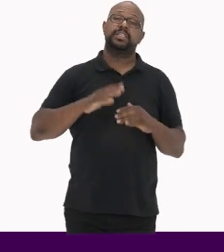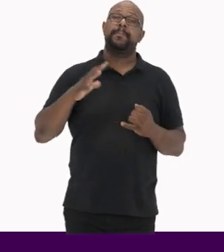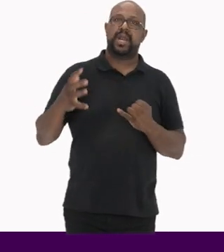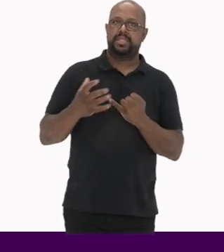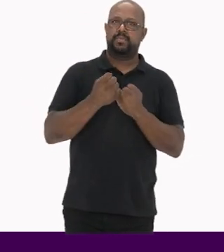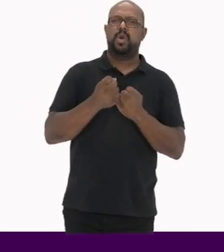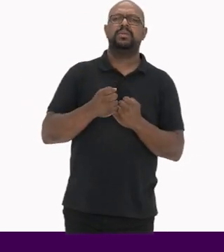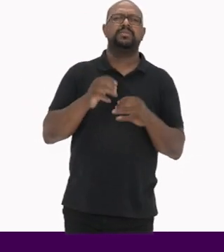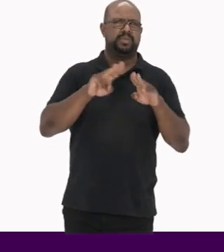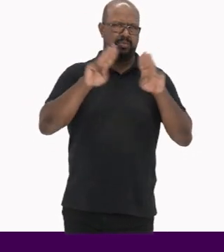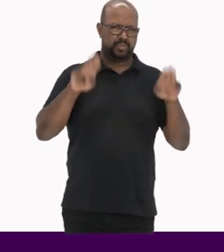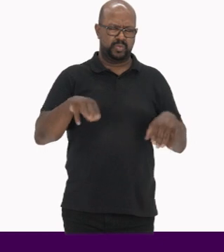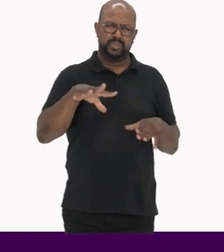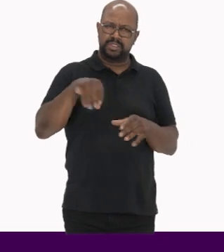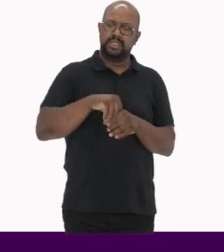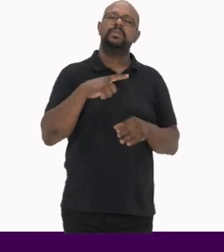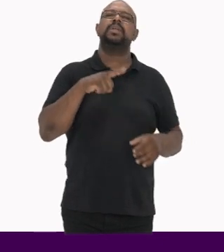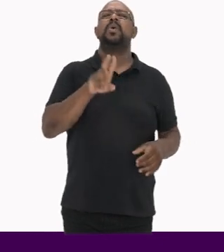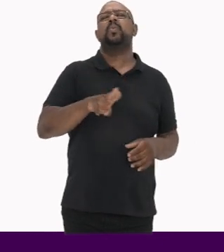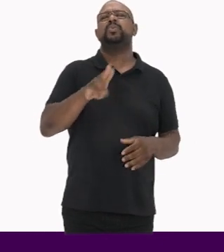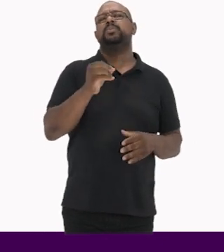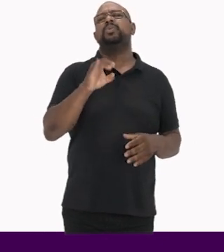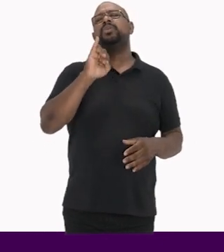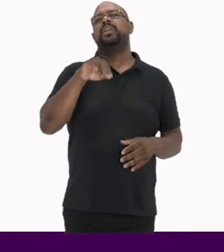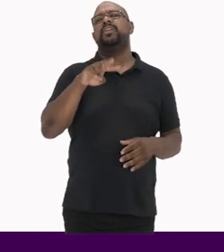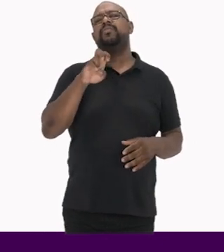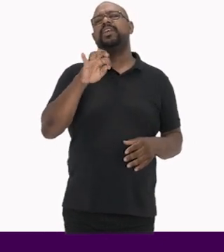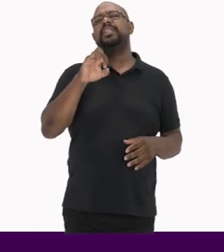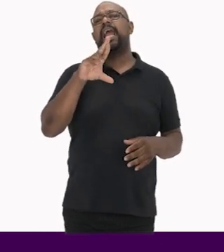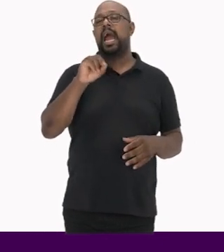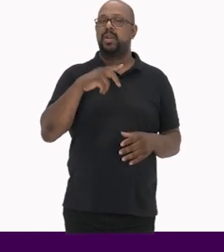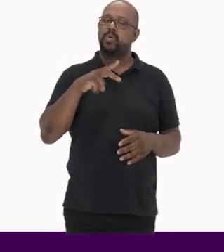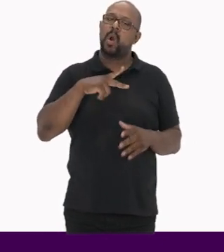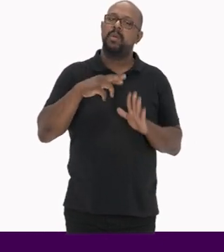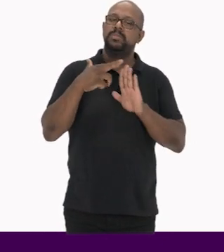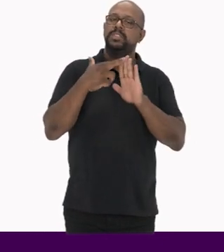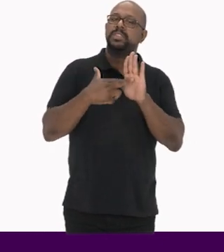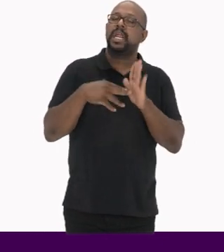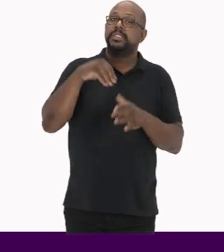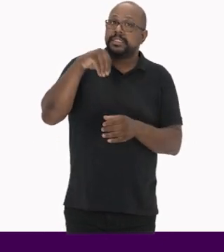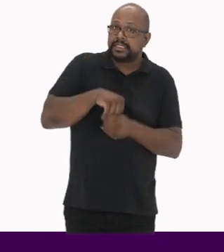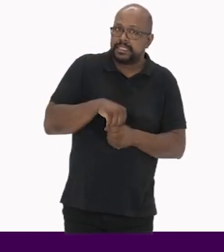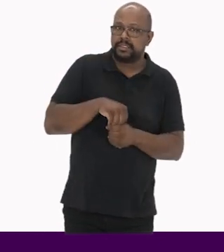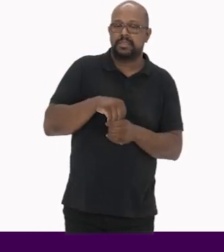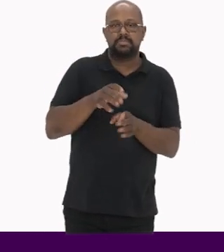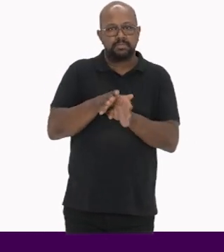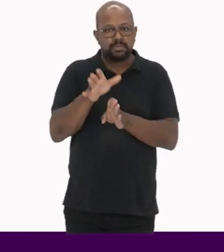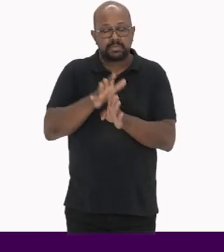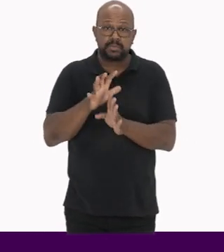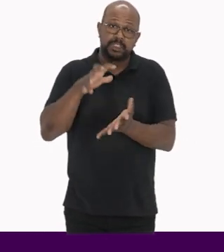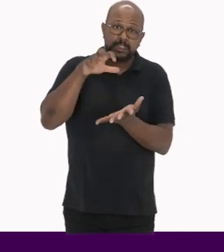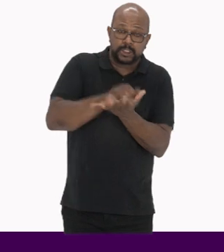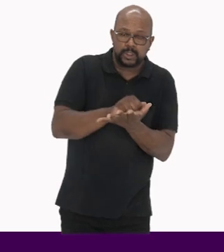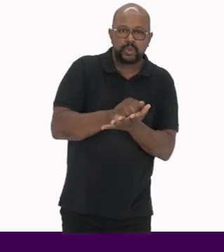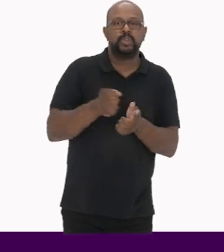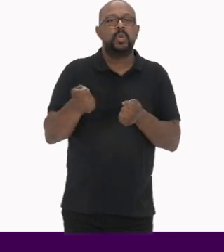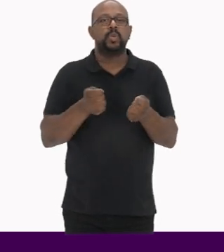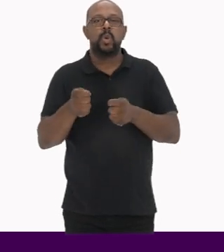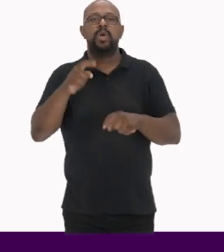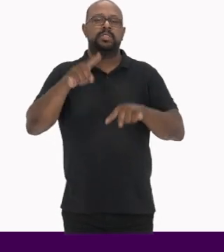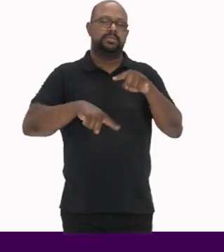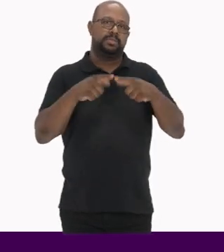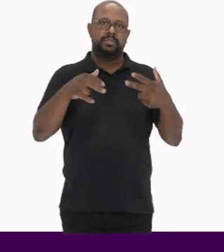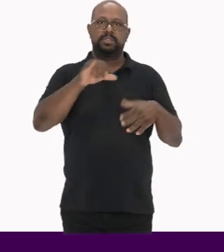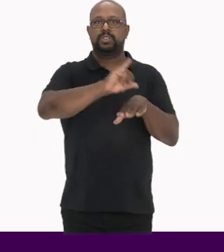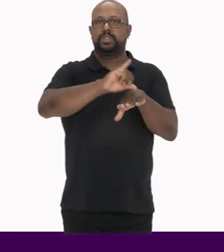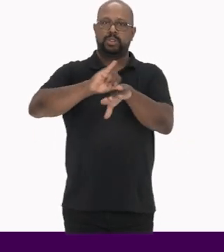Nos museus é comum o uso de inventários como medida interna Orientada para o registro e o controle dos